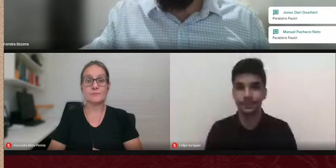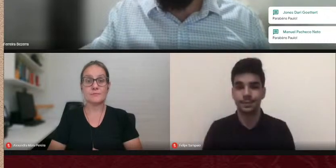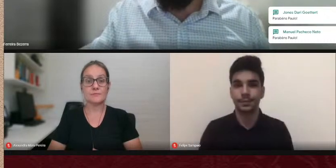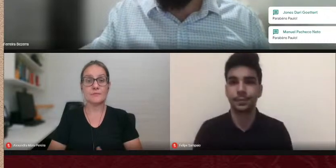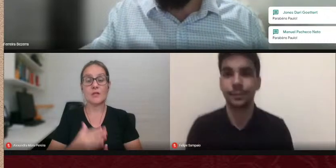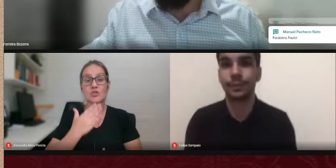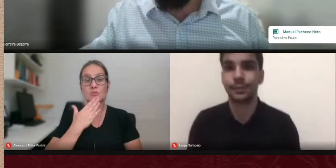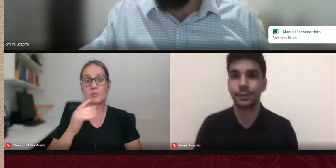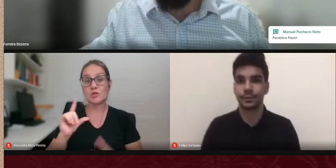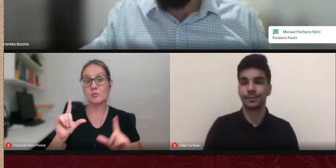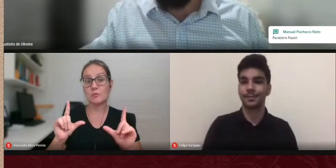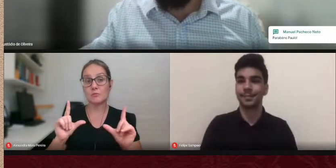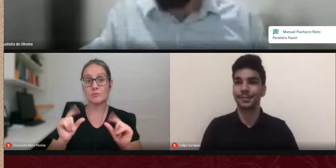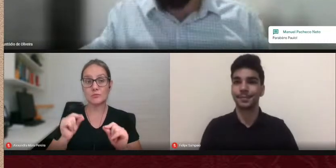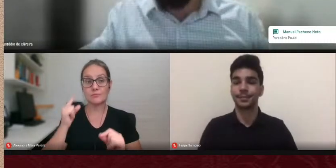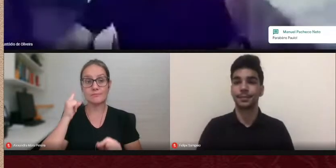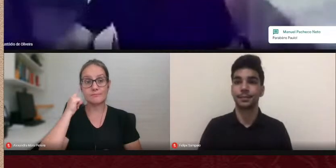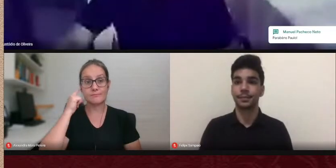fechar o microfone